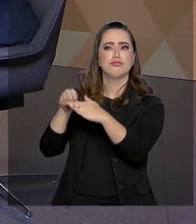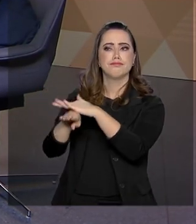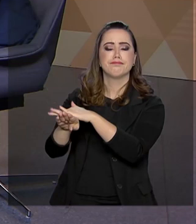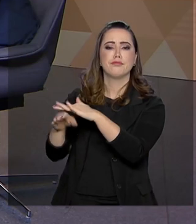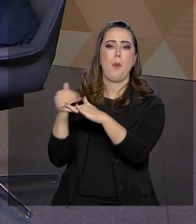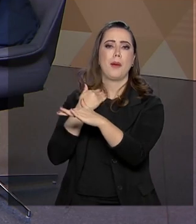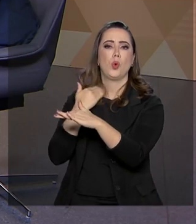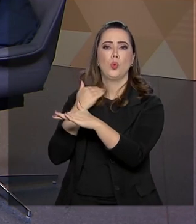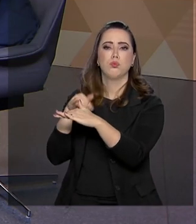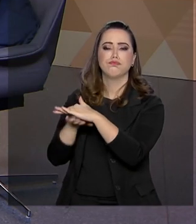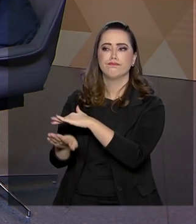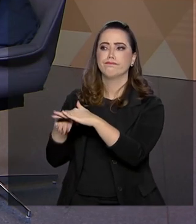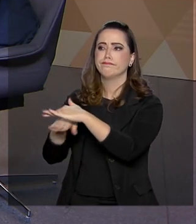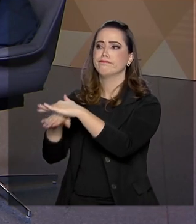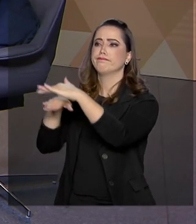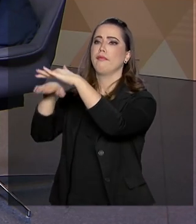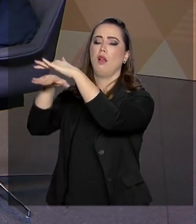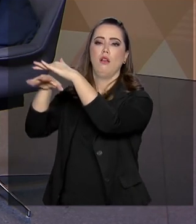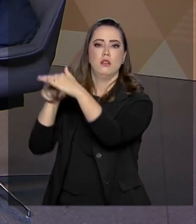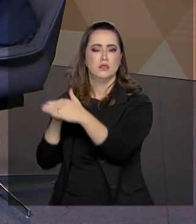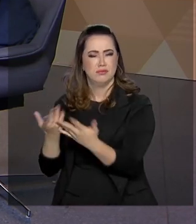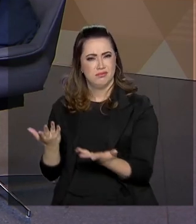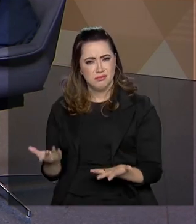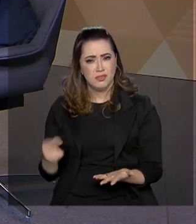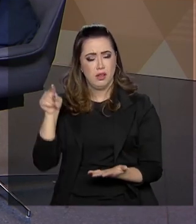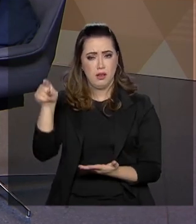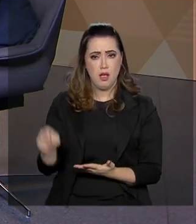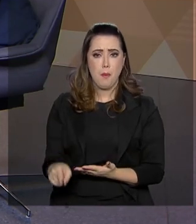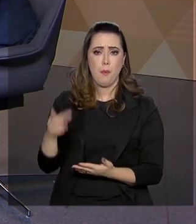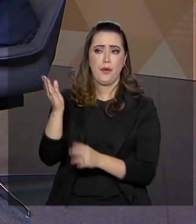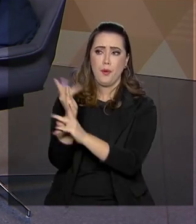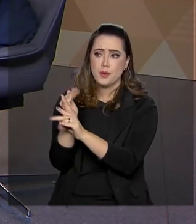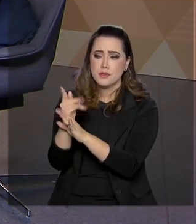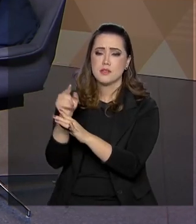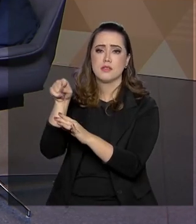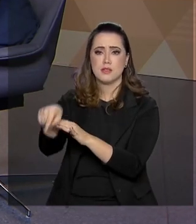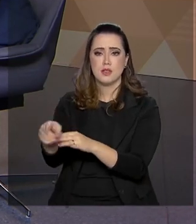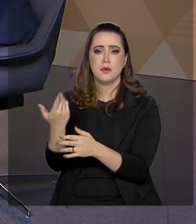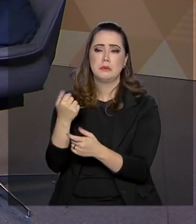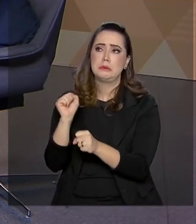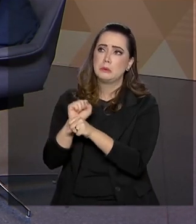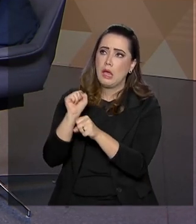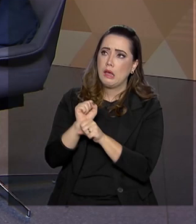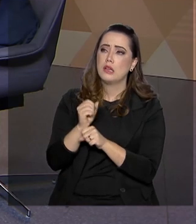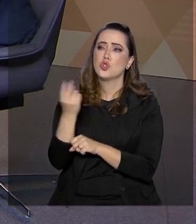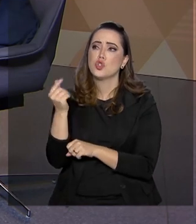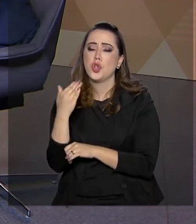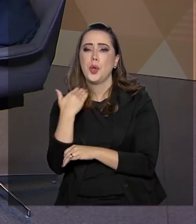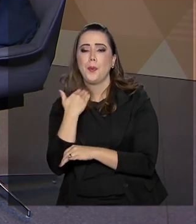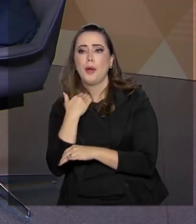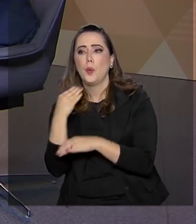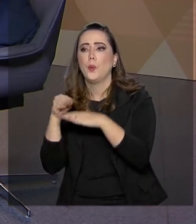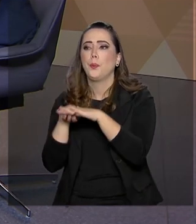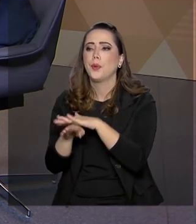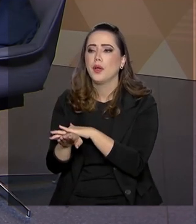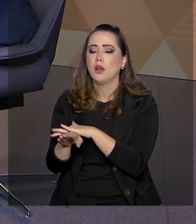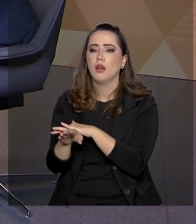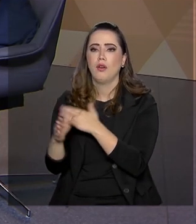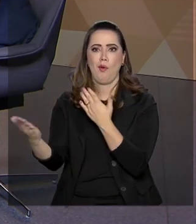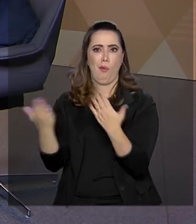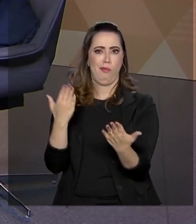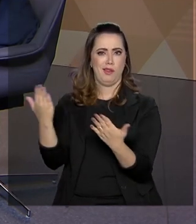e os diversos municípios estão deixando o dinheiro parado na conta bancária, como se investidores fossem.